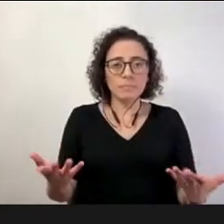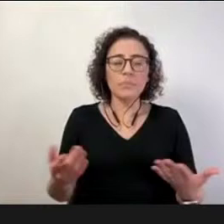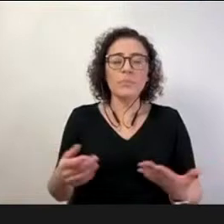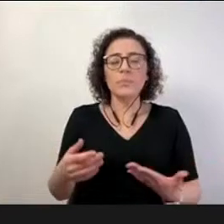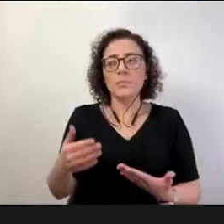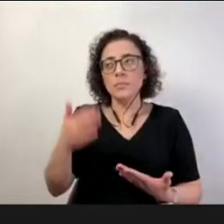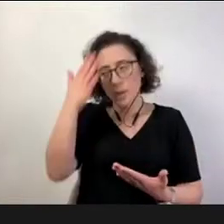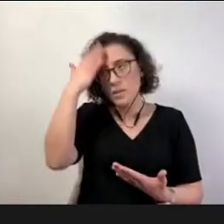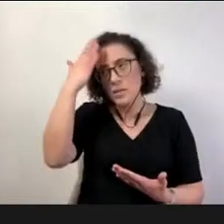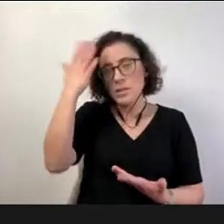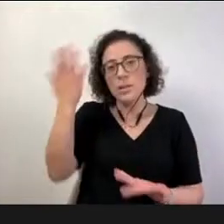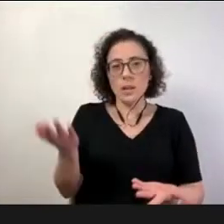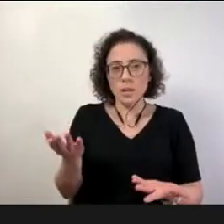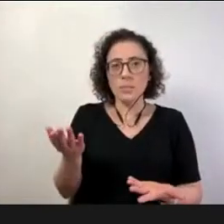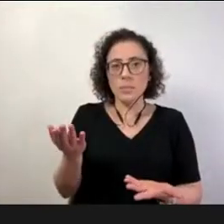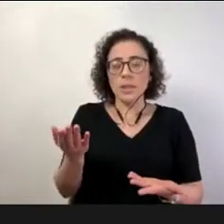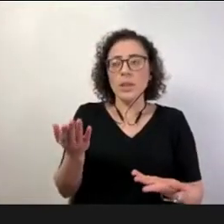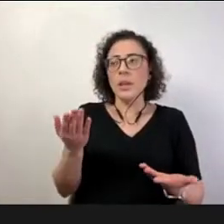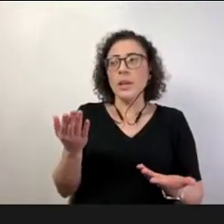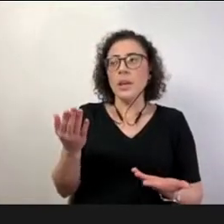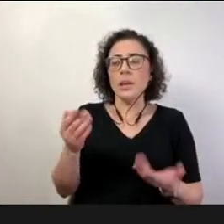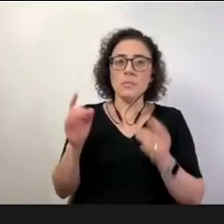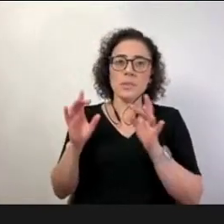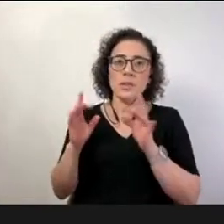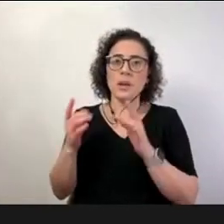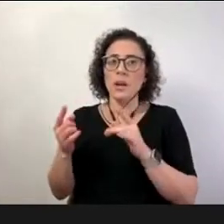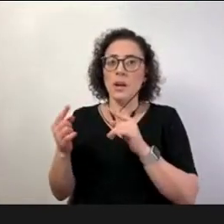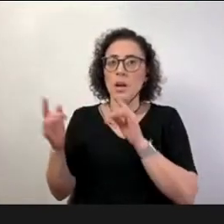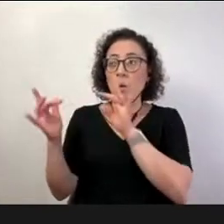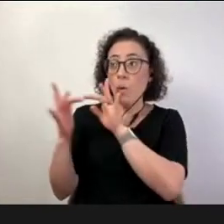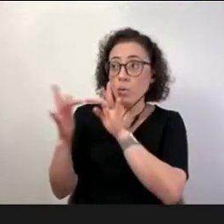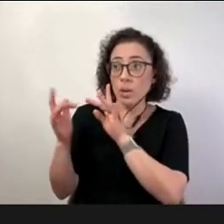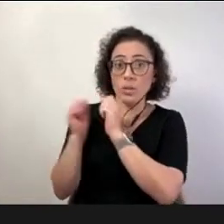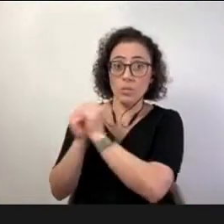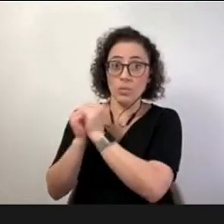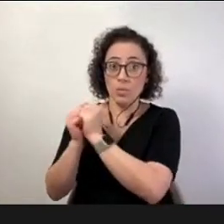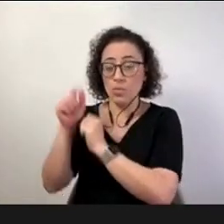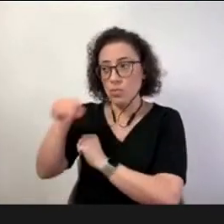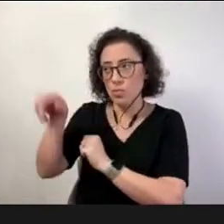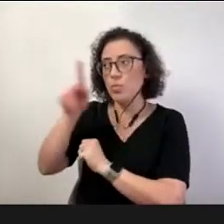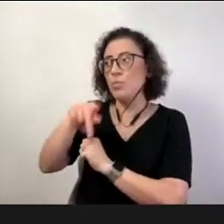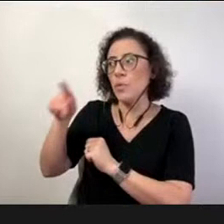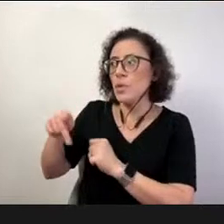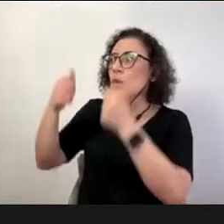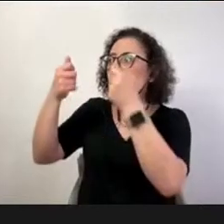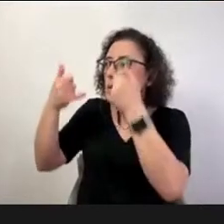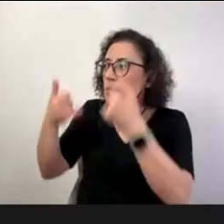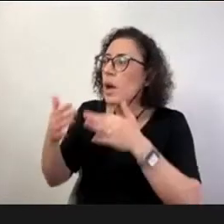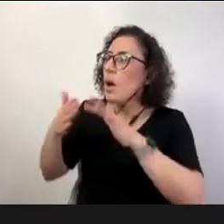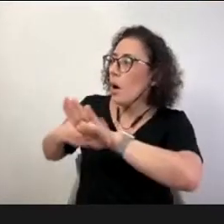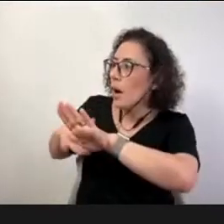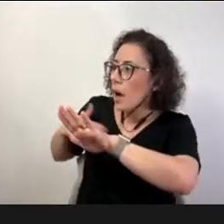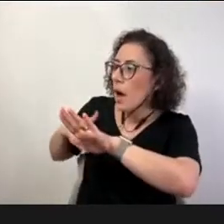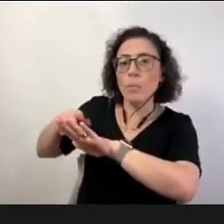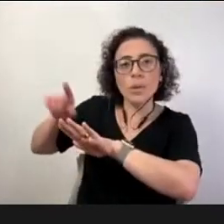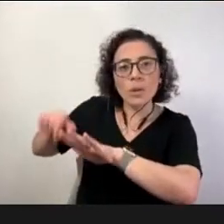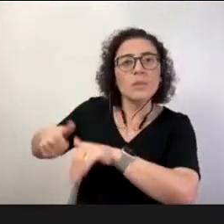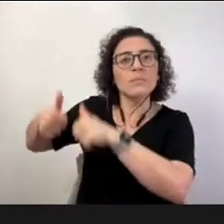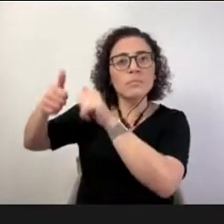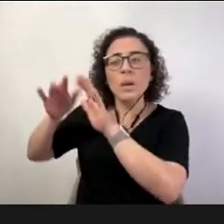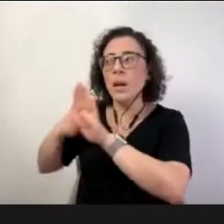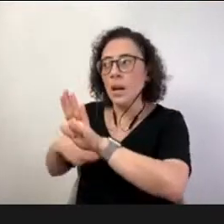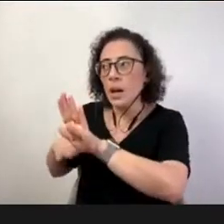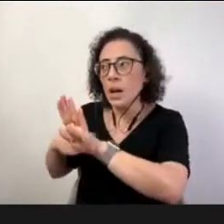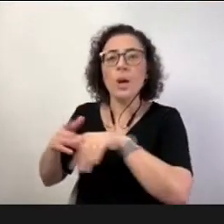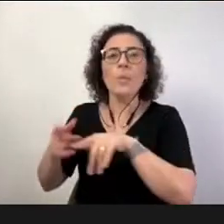como é que a gente não perde né a gestão pra falar olha estamos aqui a gente tá cuidando de tudo a gente tá fazendo o nosso melhor como é que a gente não perde